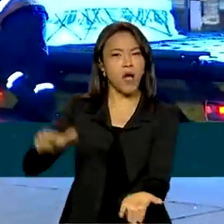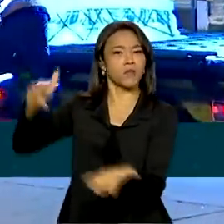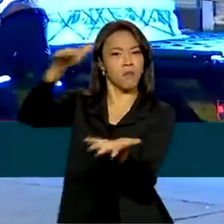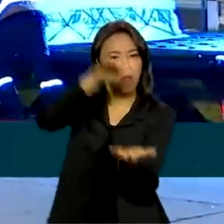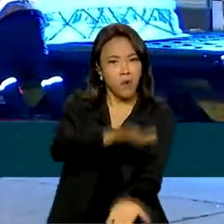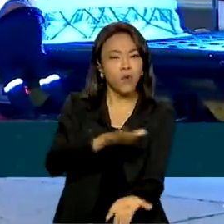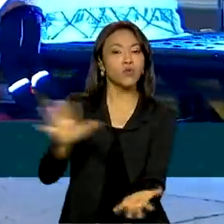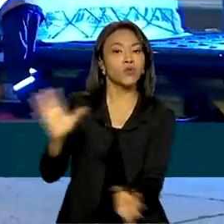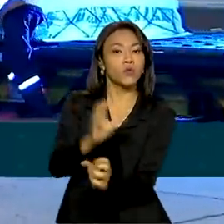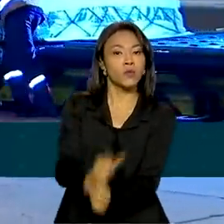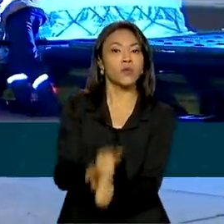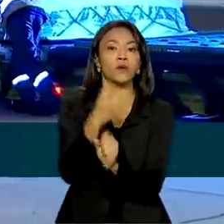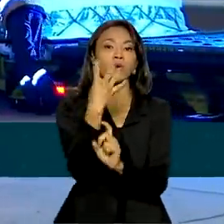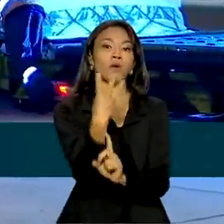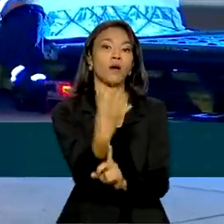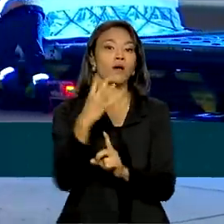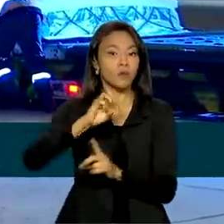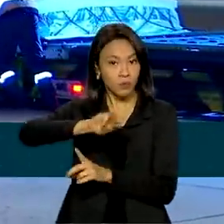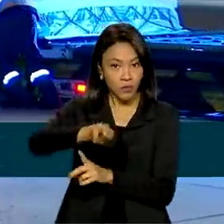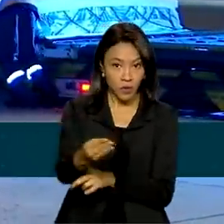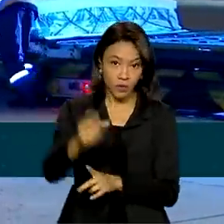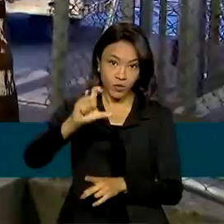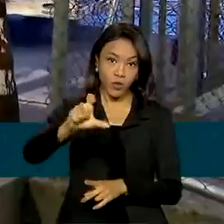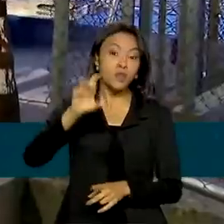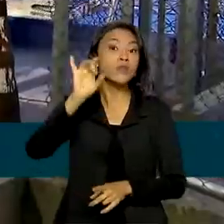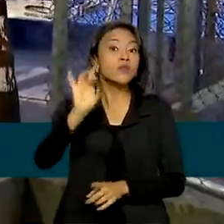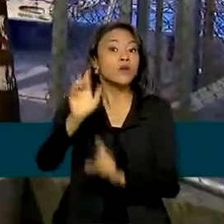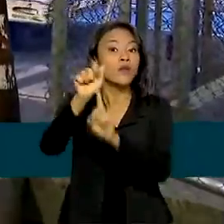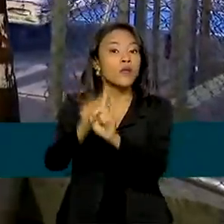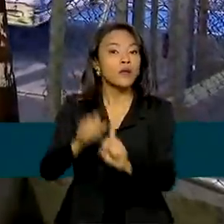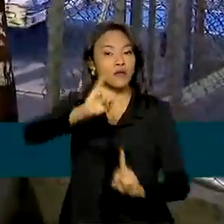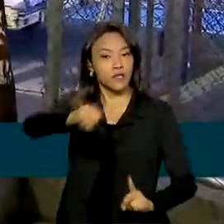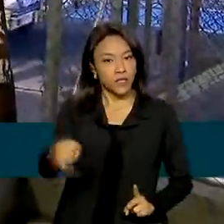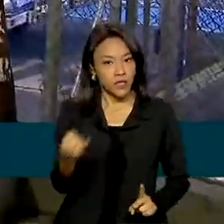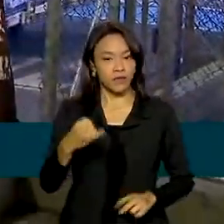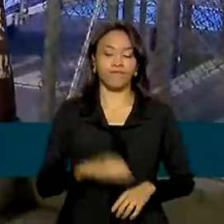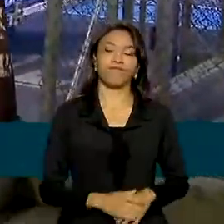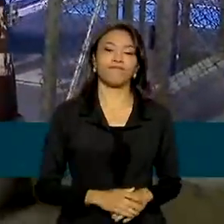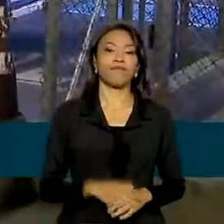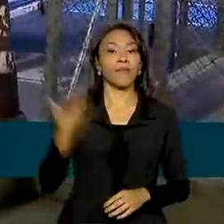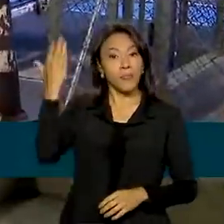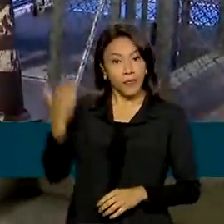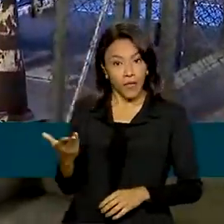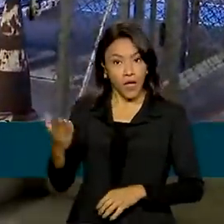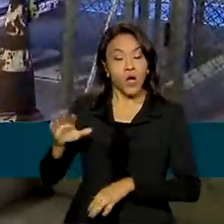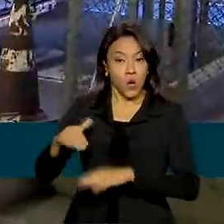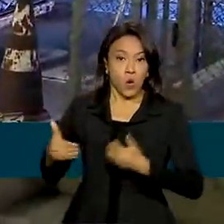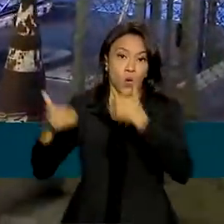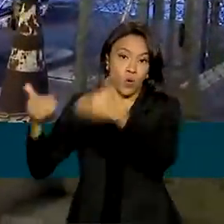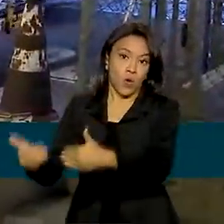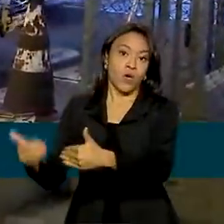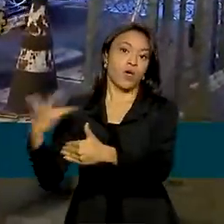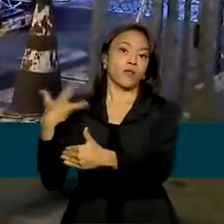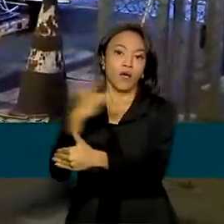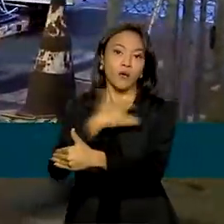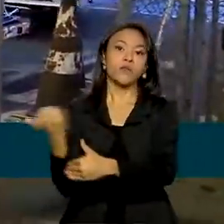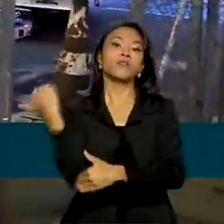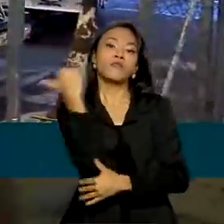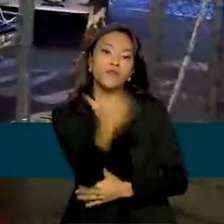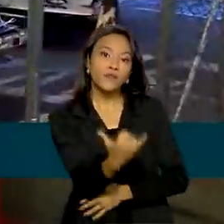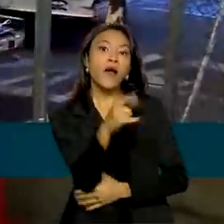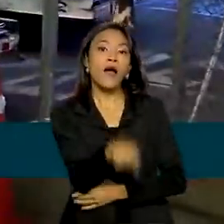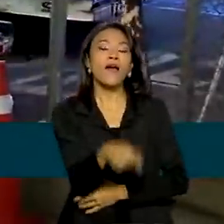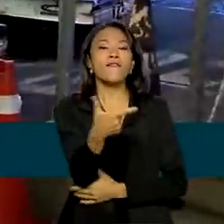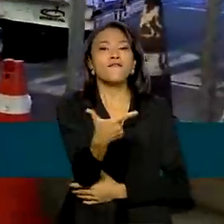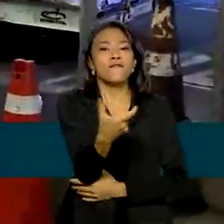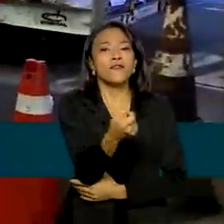mais de 4 milhões de doses só em janeiro. De acordo com o Ministério da Saúde, o público estimado é de 20 milhões de